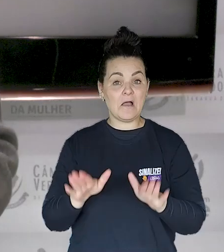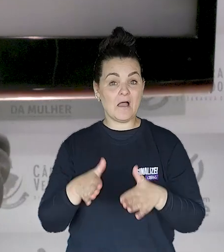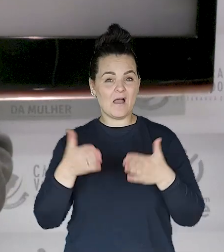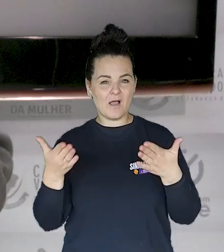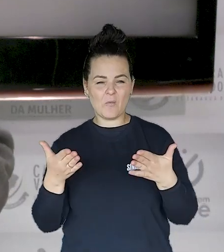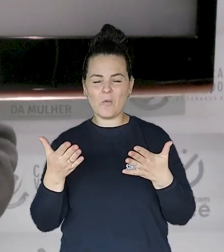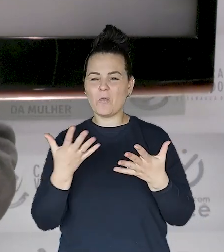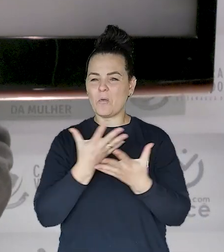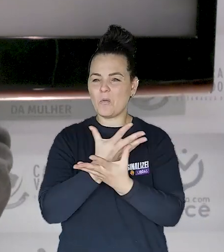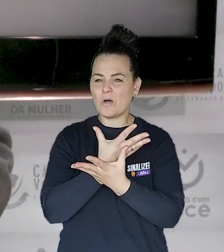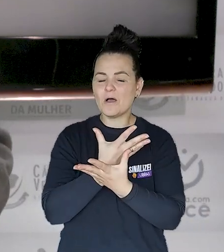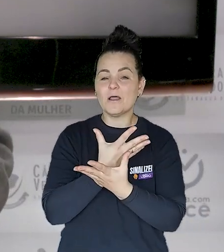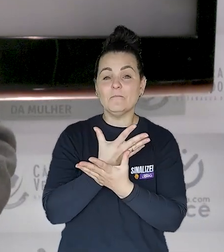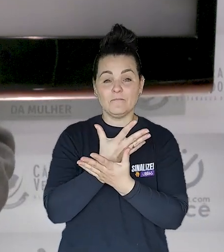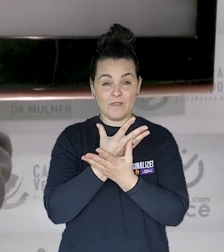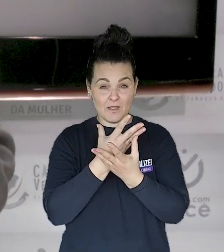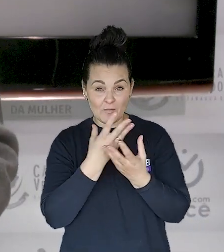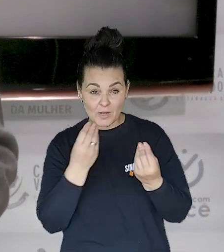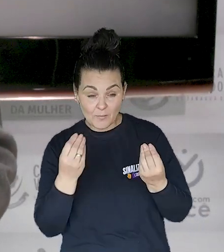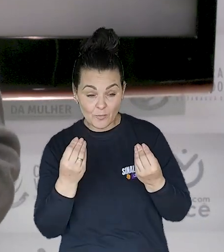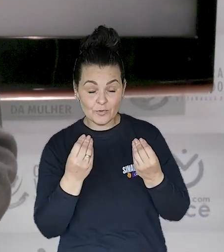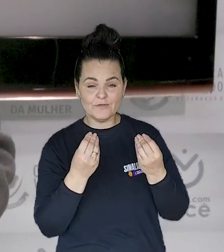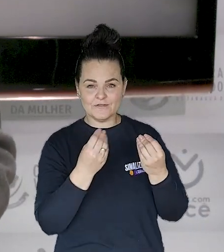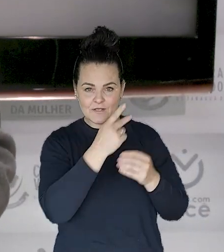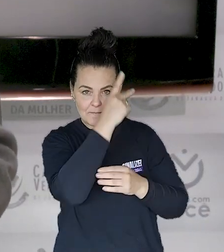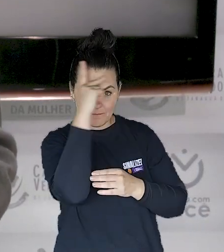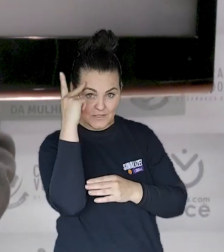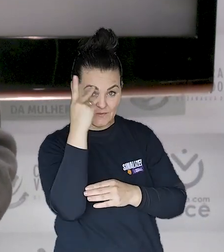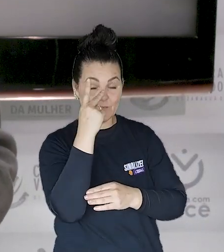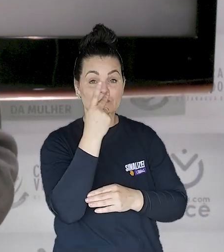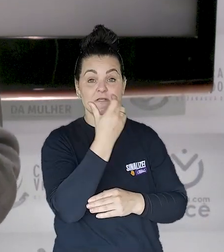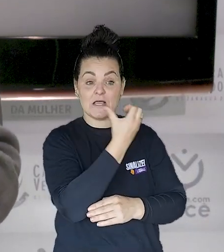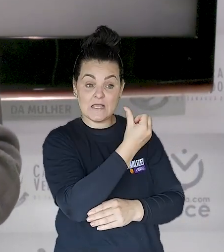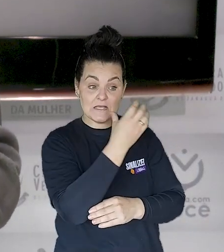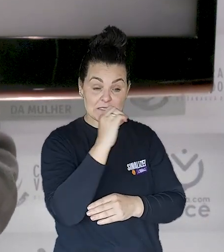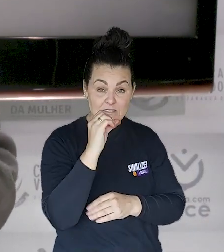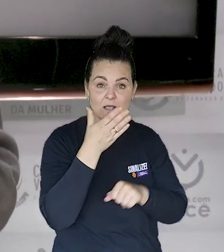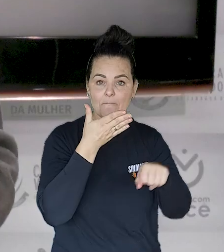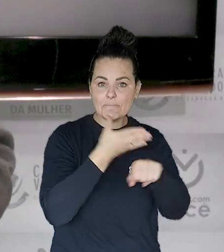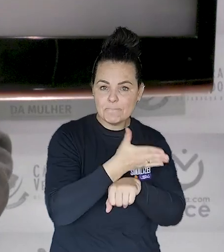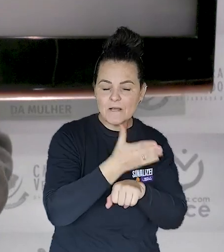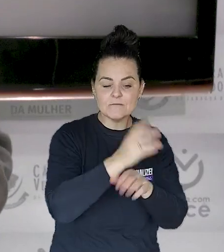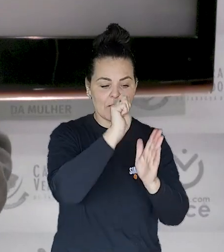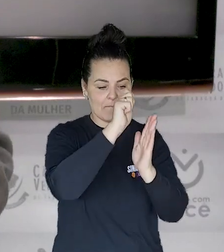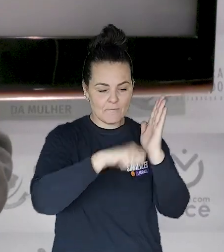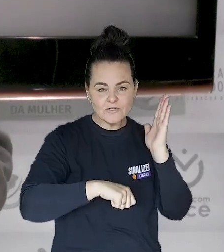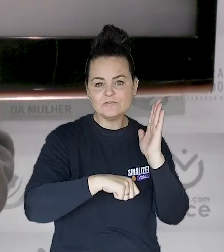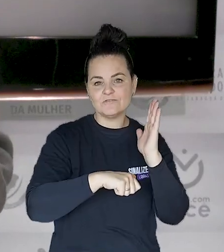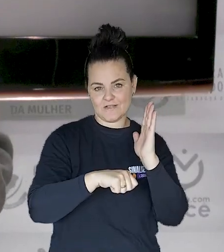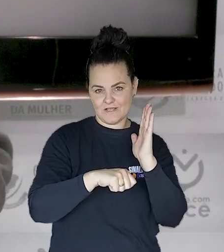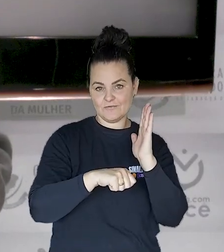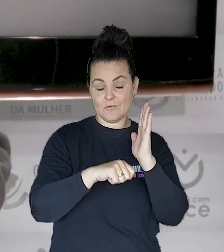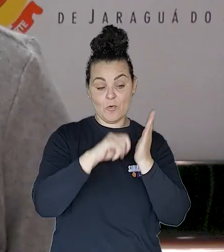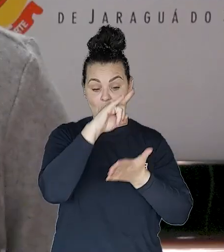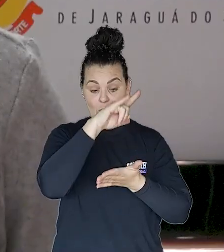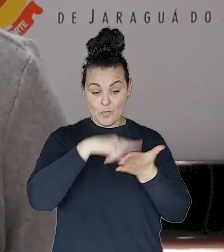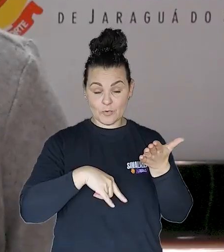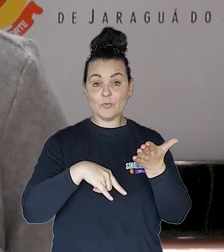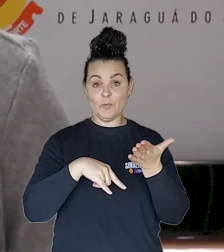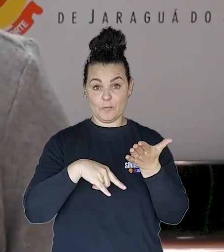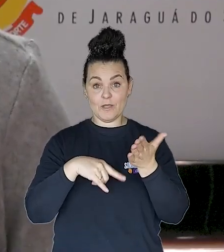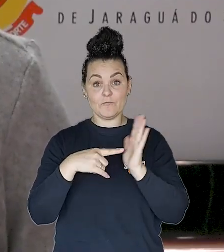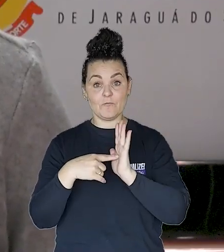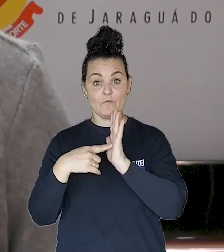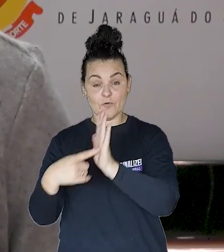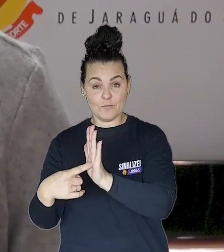instaurado na via, os moradores organizaram um abaixo-assinado com mais de 60 participantes. O documento deu